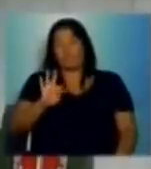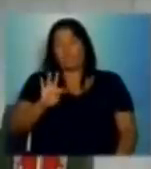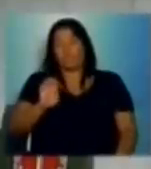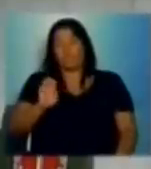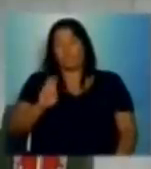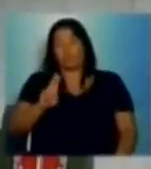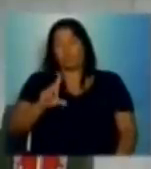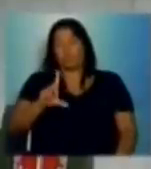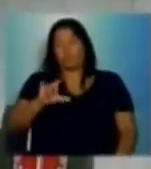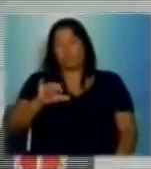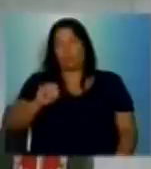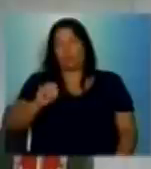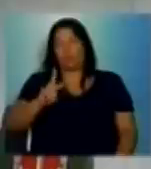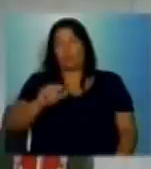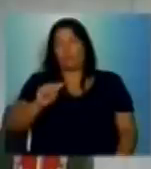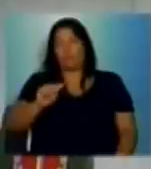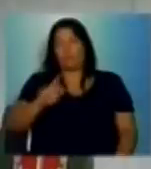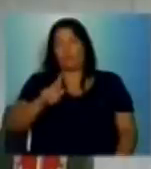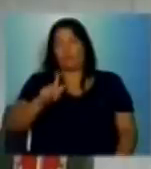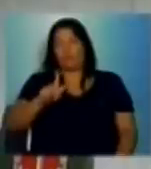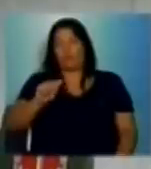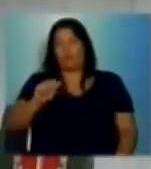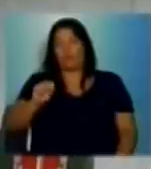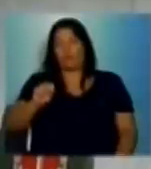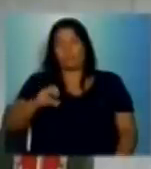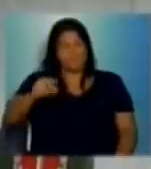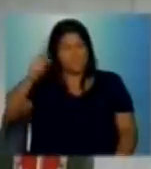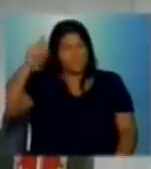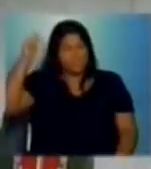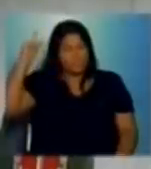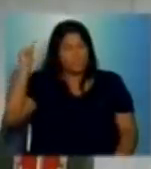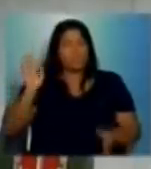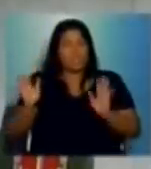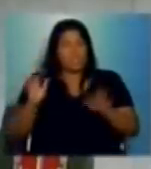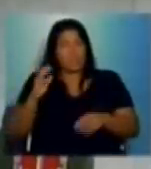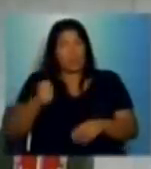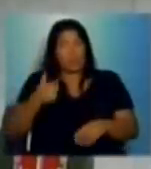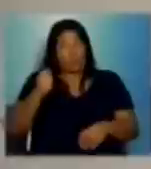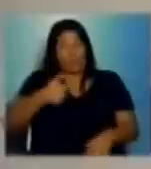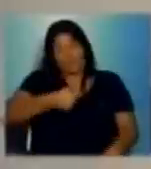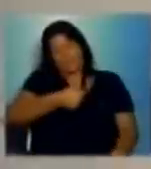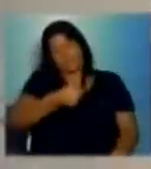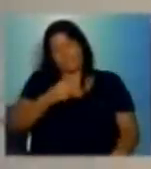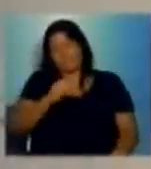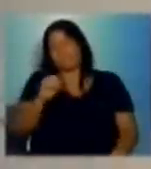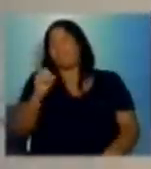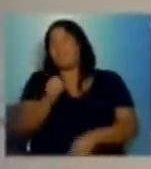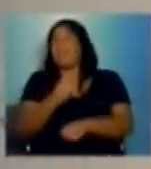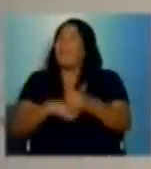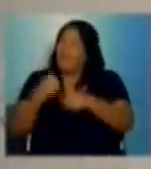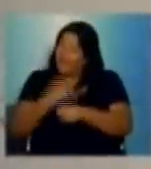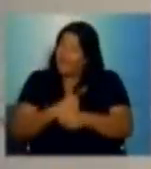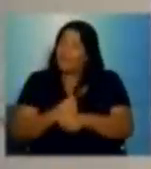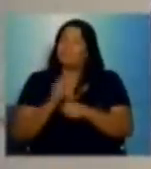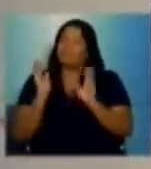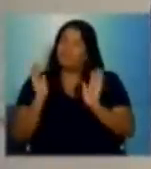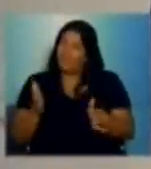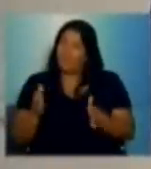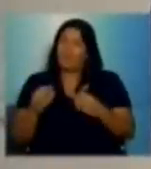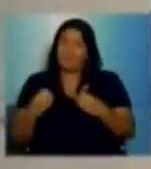uma das mais antigas, é uma ETEX praticamente centenária aqui no Estado de São Paulo, que tem oferecido